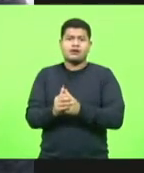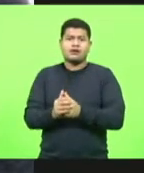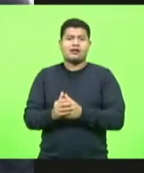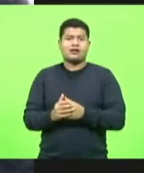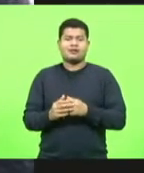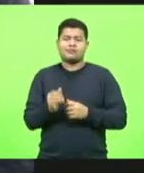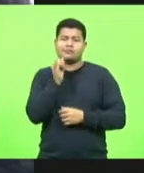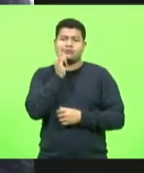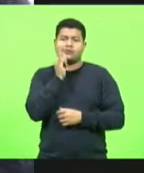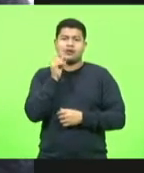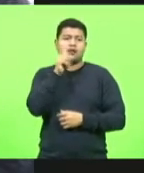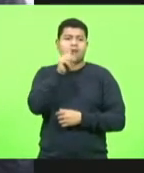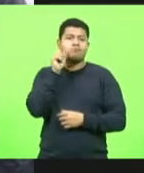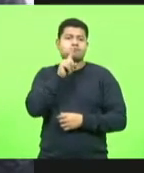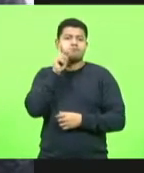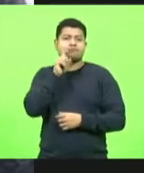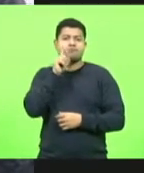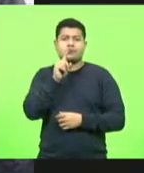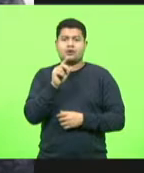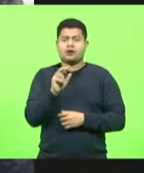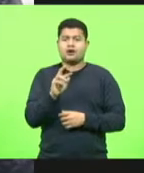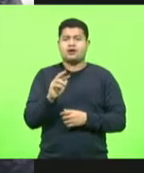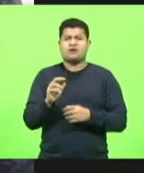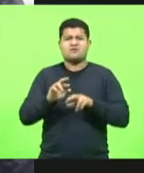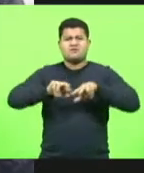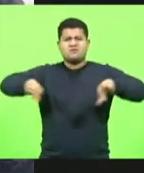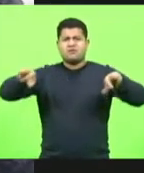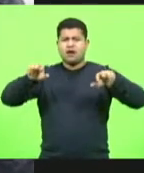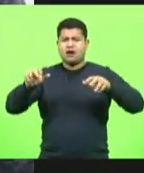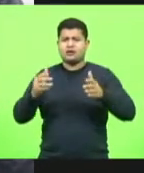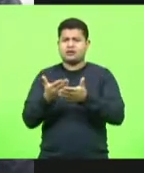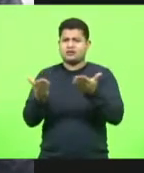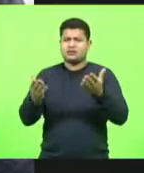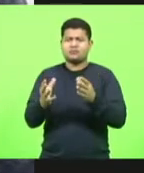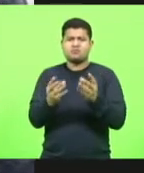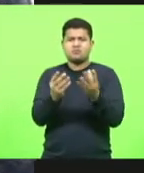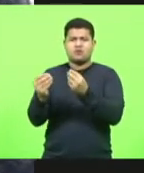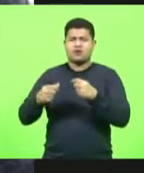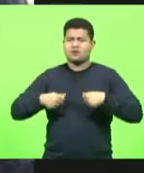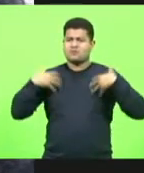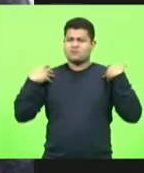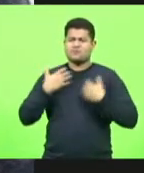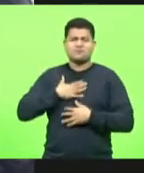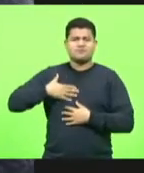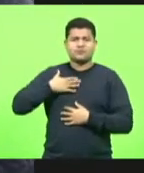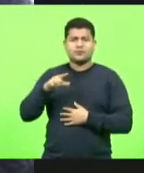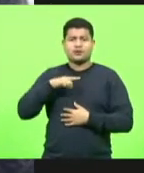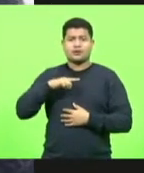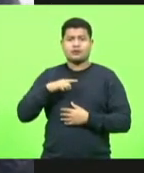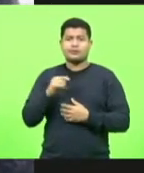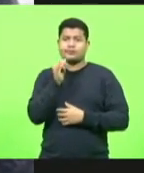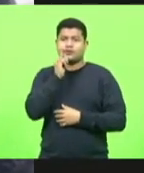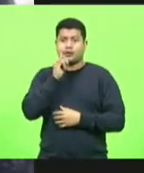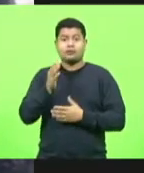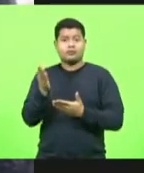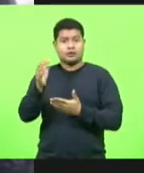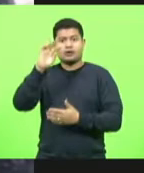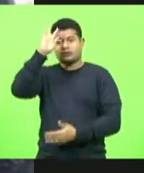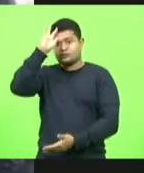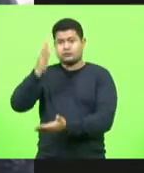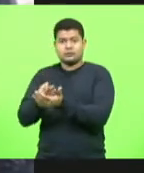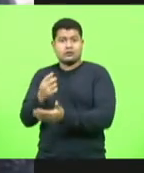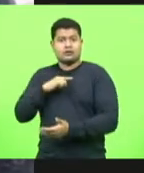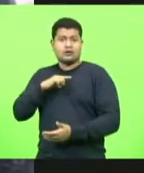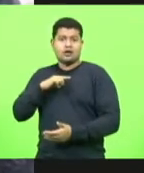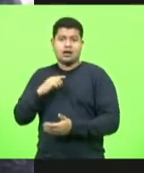vários artistas aplaudidos mundialmente que defendem a sua fé. falo aqui de Tom Rankis, falo aqui de